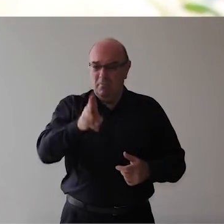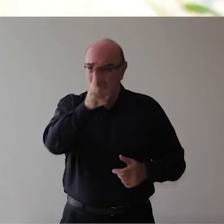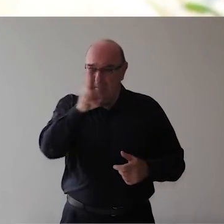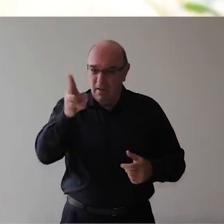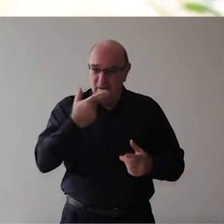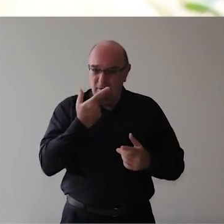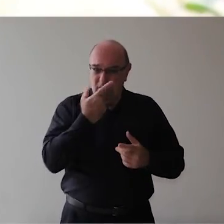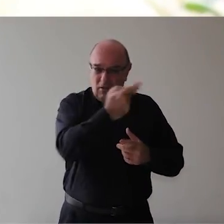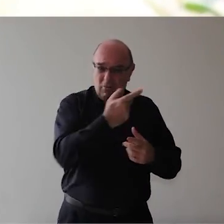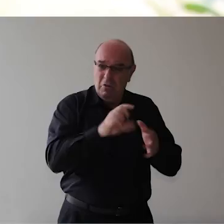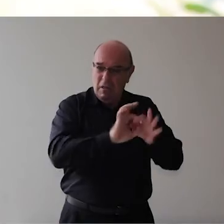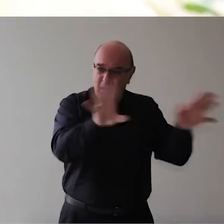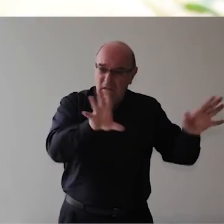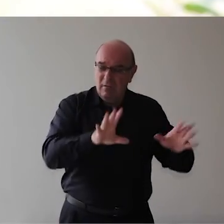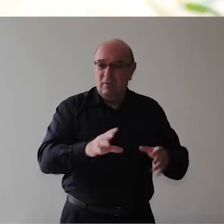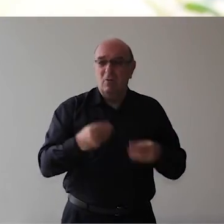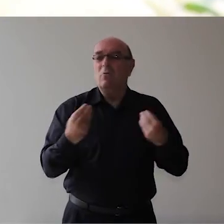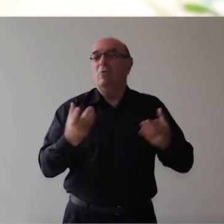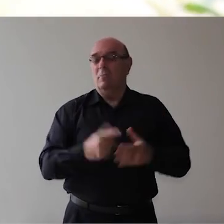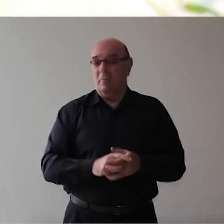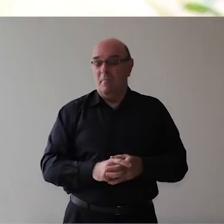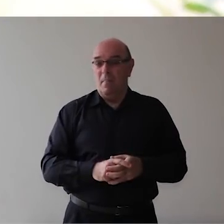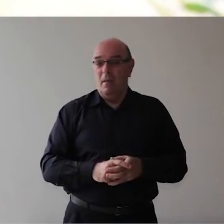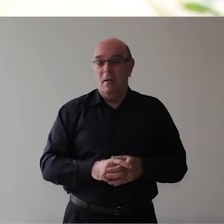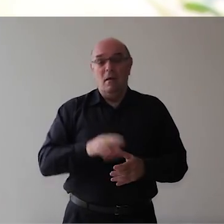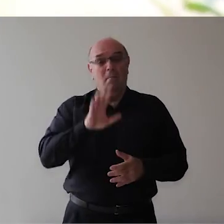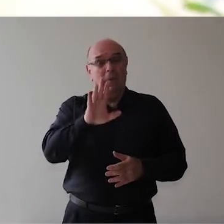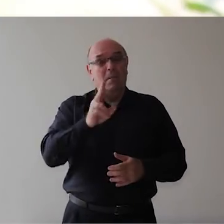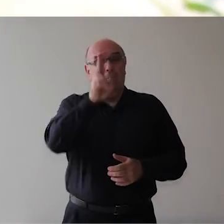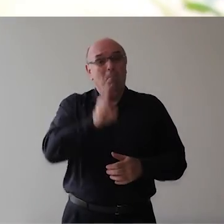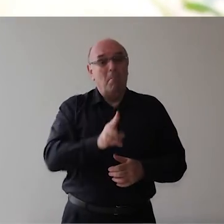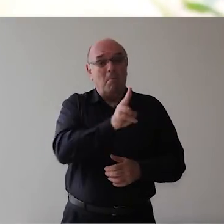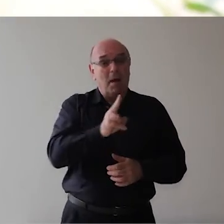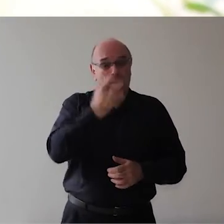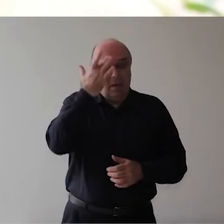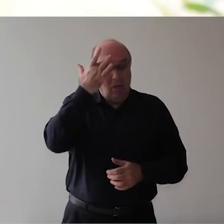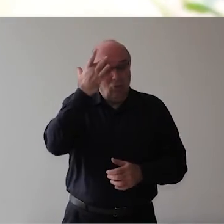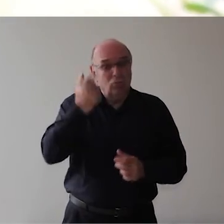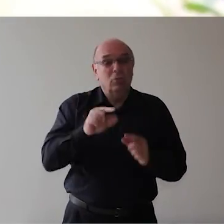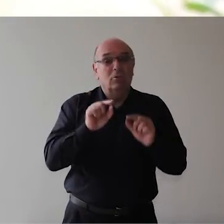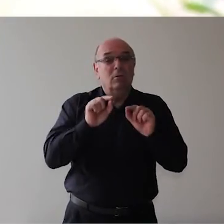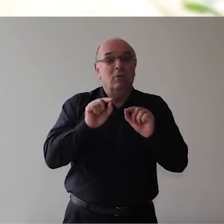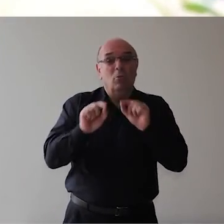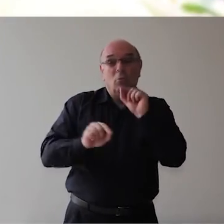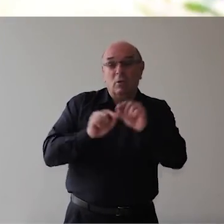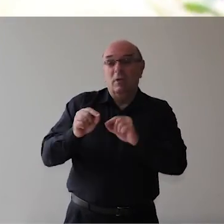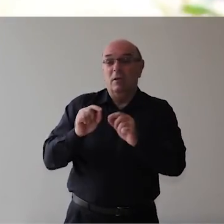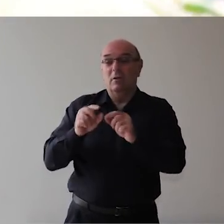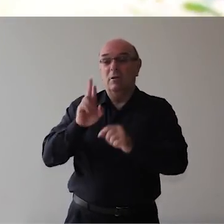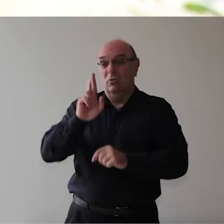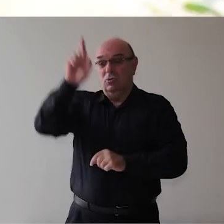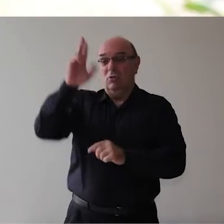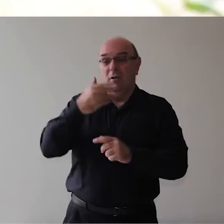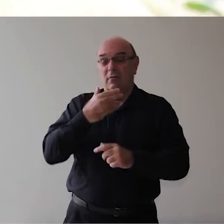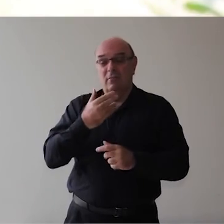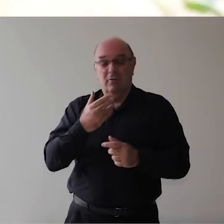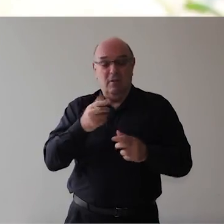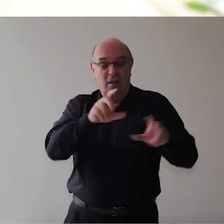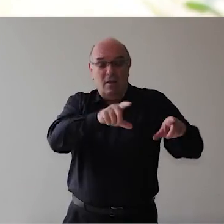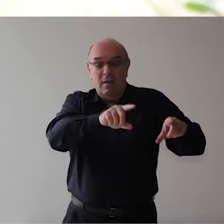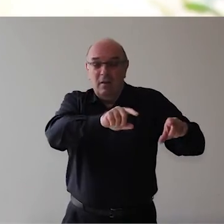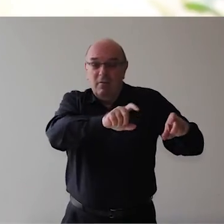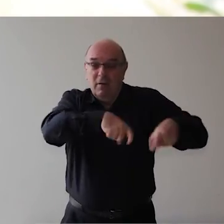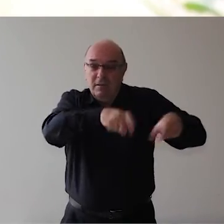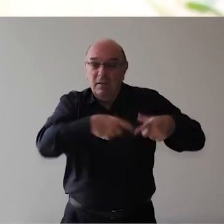aí Nossa Aquela felicidade Alcorrida Escala dobrada De serviço Fazenda Construção Só que o